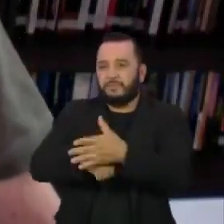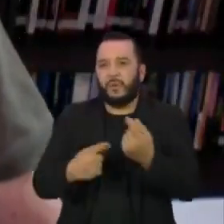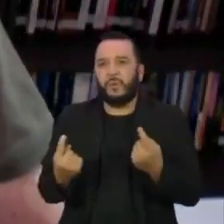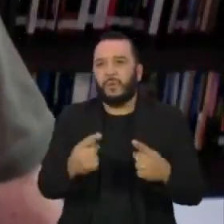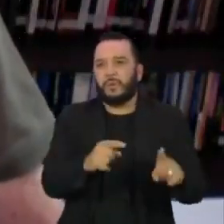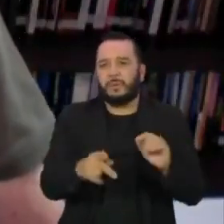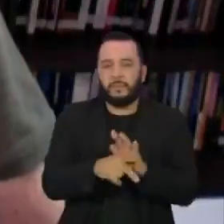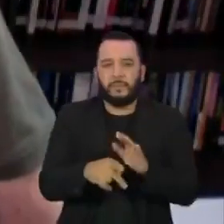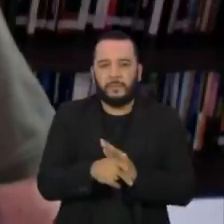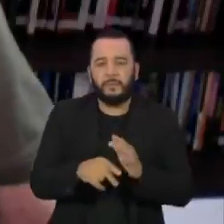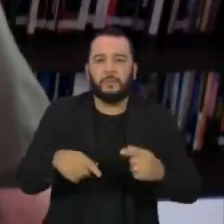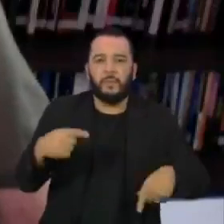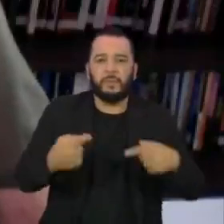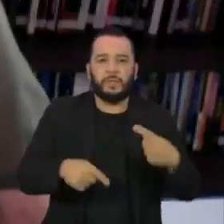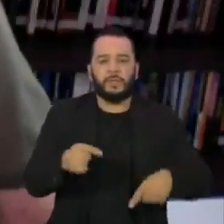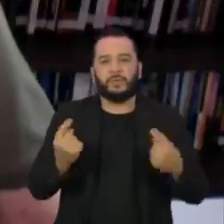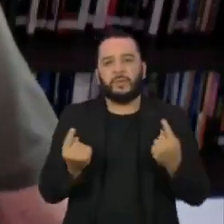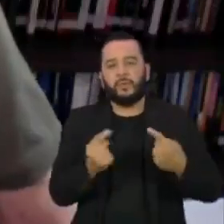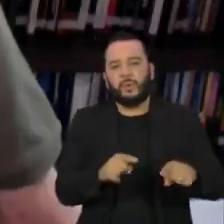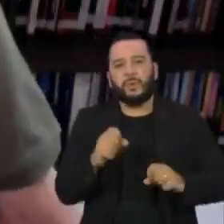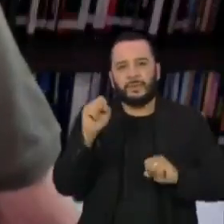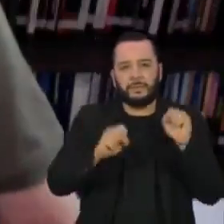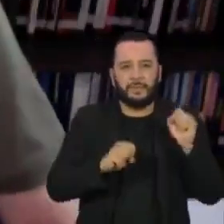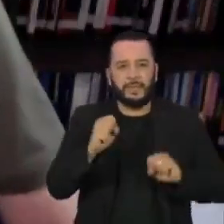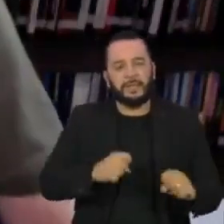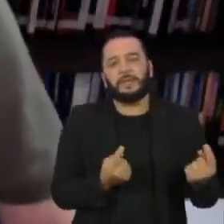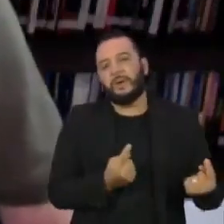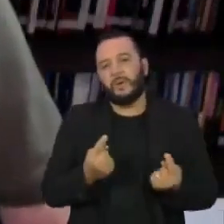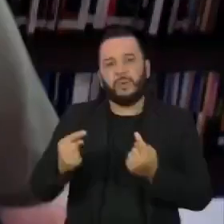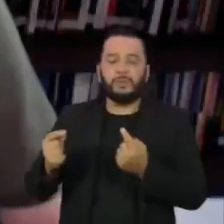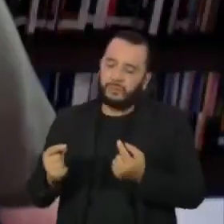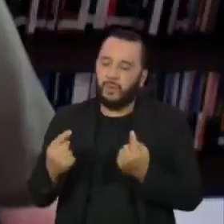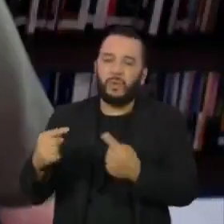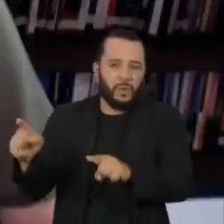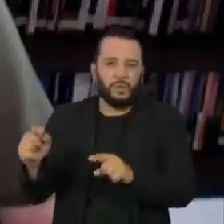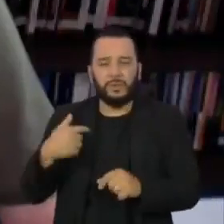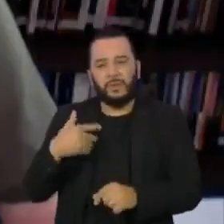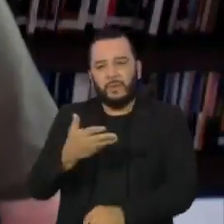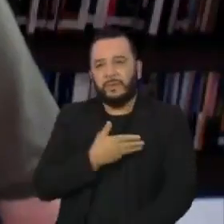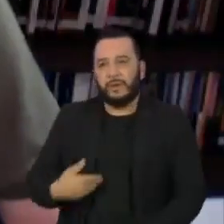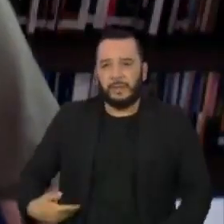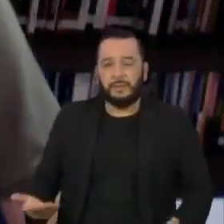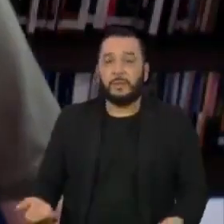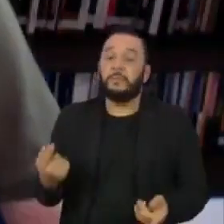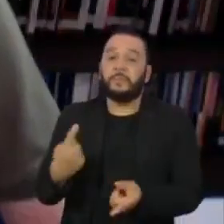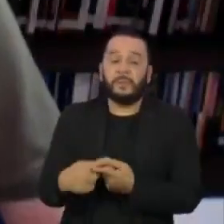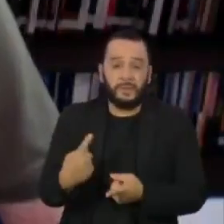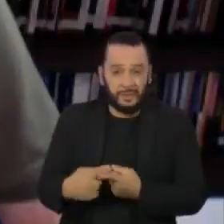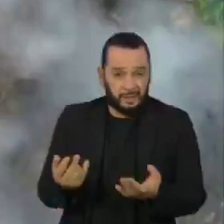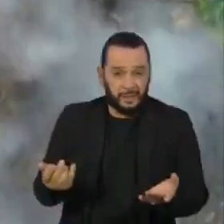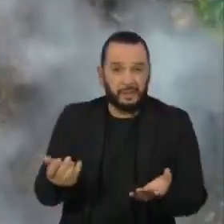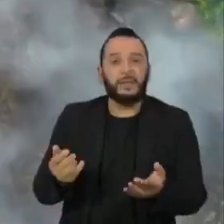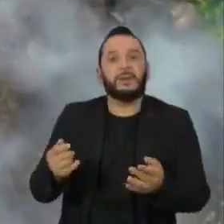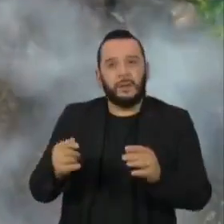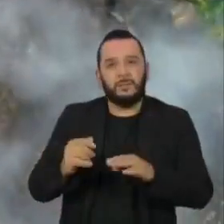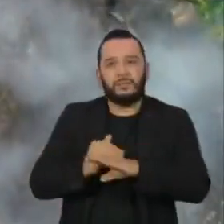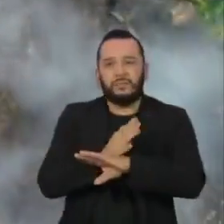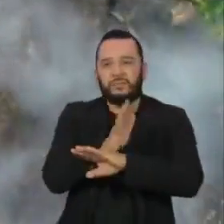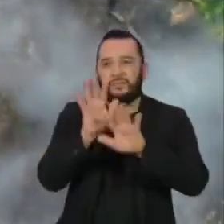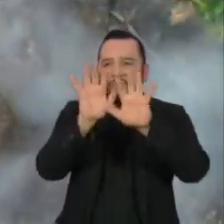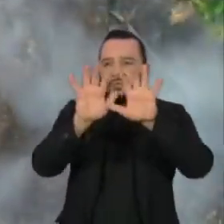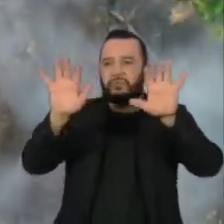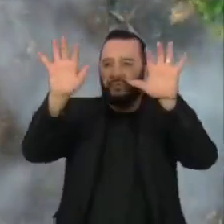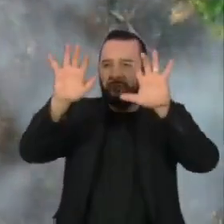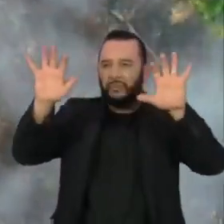econômica das grandes empresas é um discurso, um blá, blá, blá, porque as emissões continuam a aumentar. Isso nos